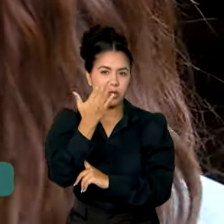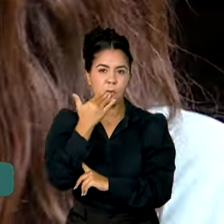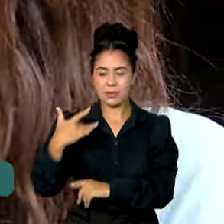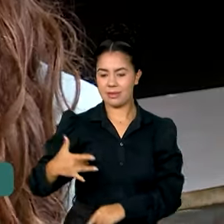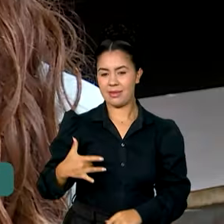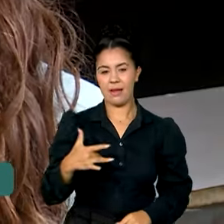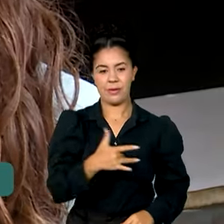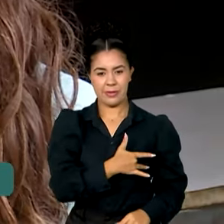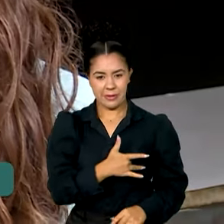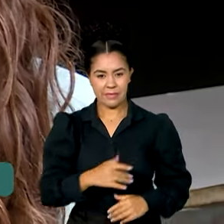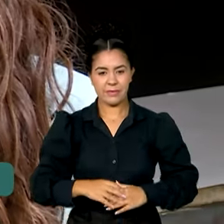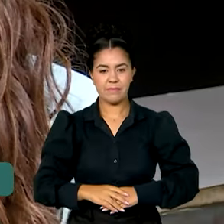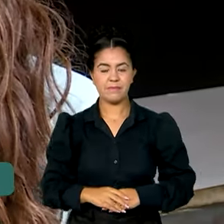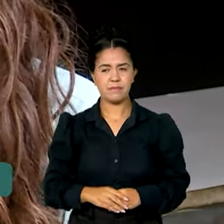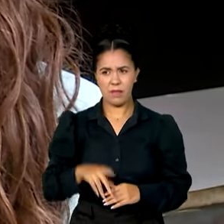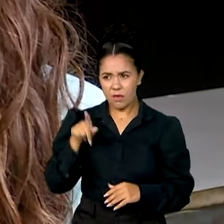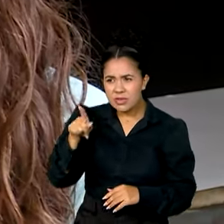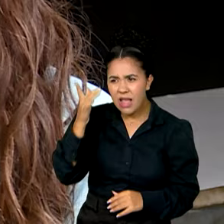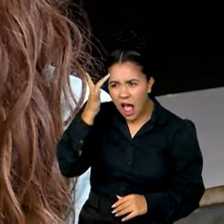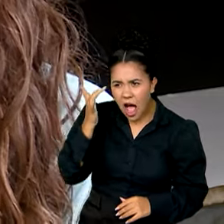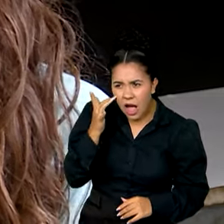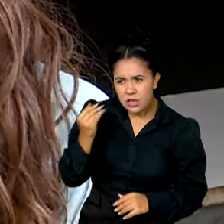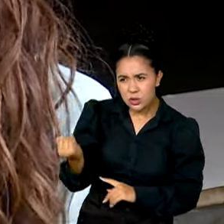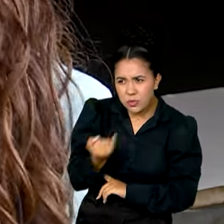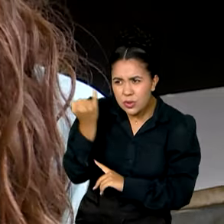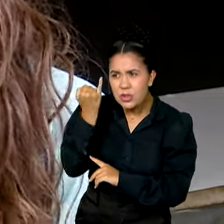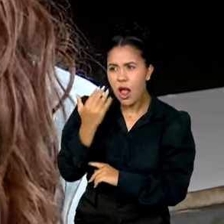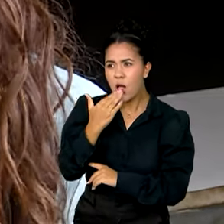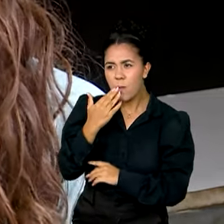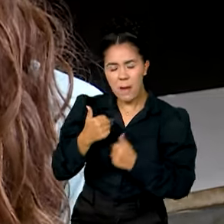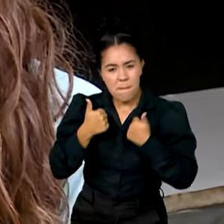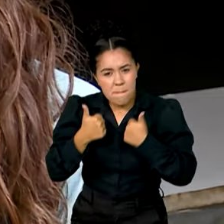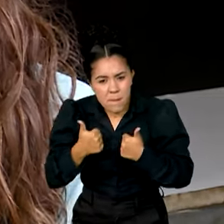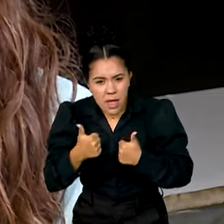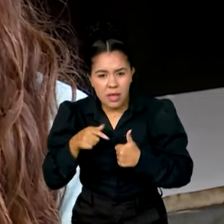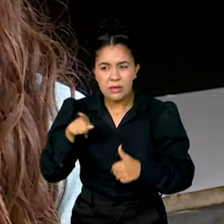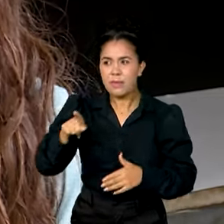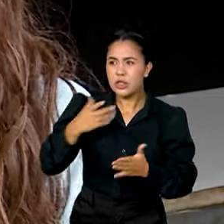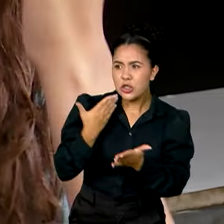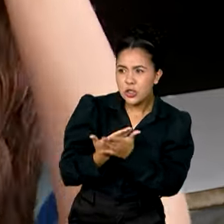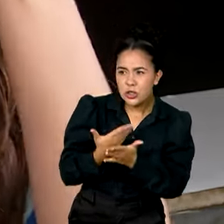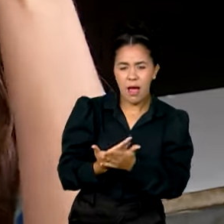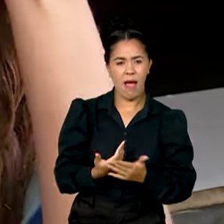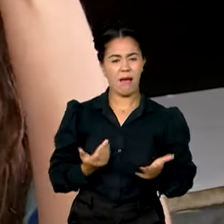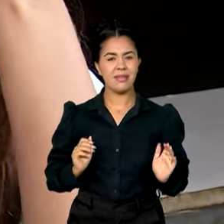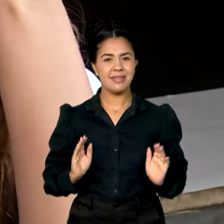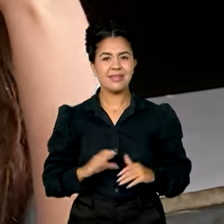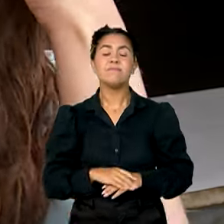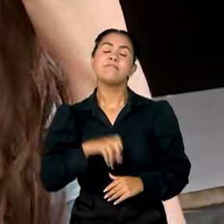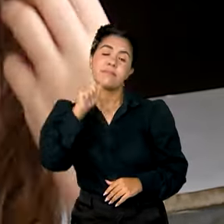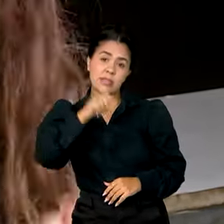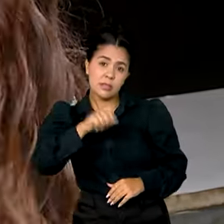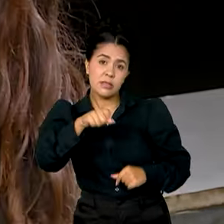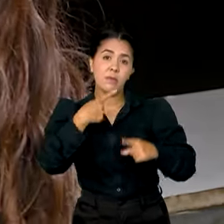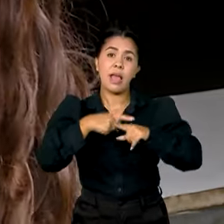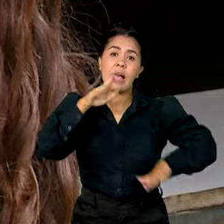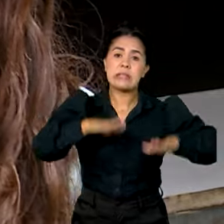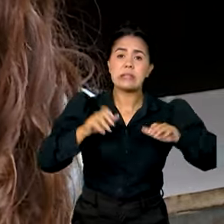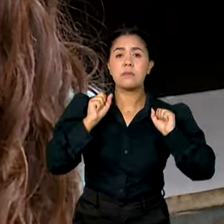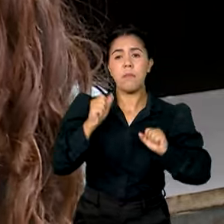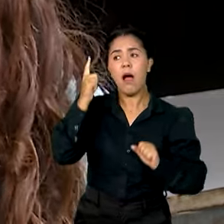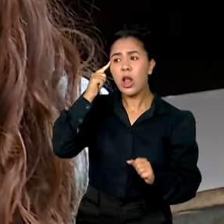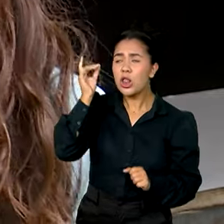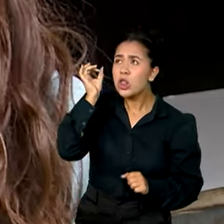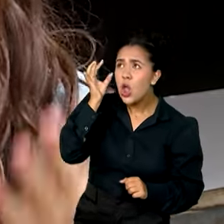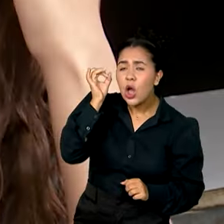saudável. E você acha importante se alimentar bem para poder estudar? Acho que sim, né? Porque às vezes a gente pode ficar com dor de cabeça e ficar